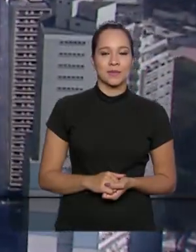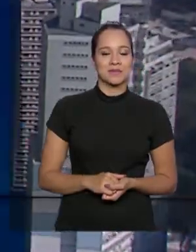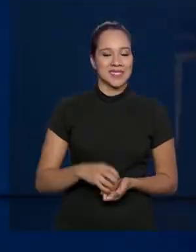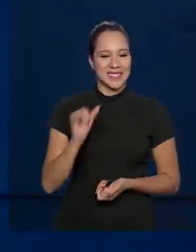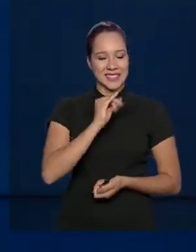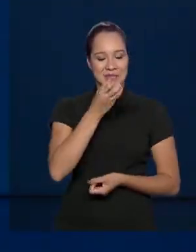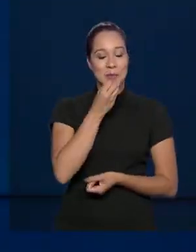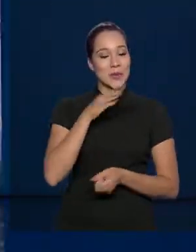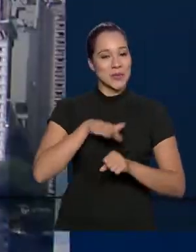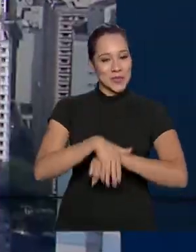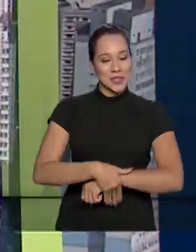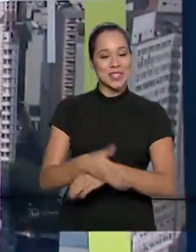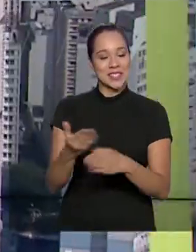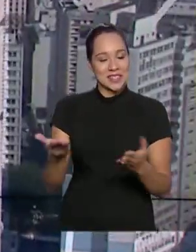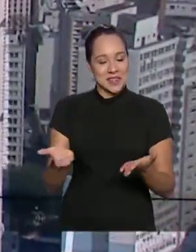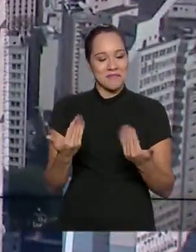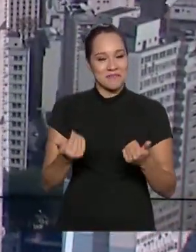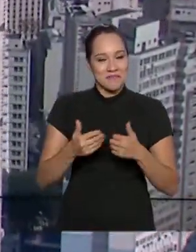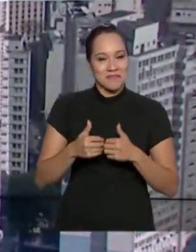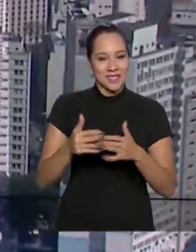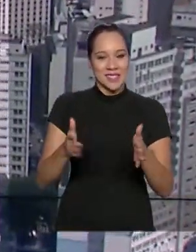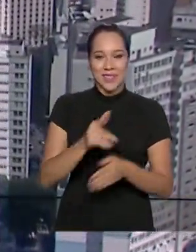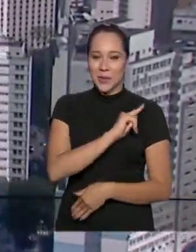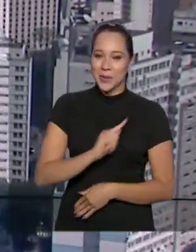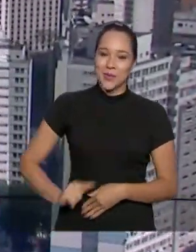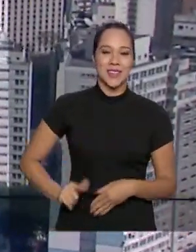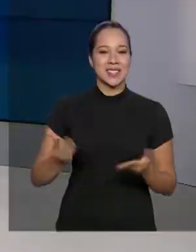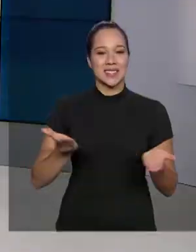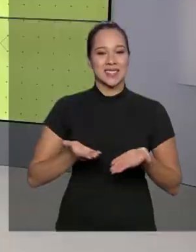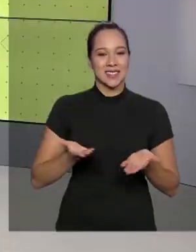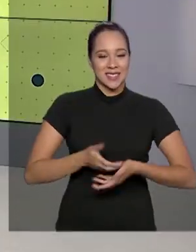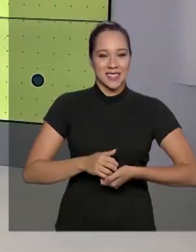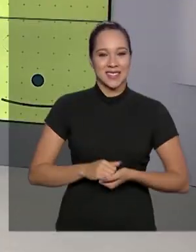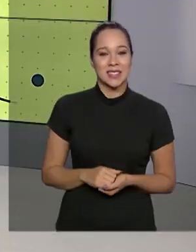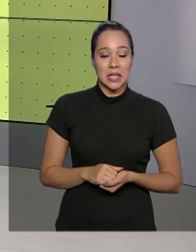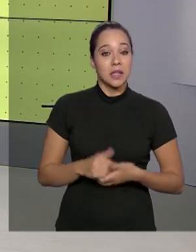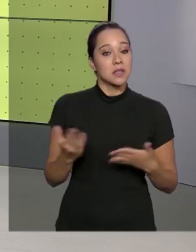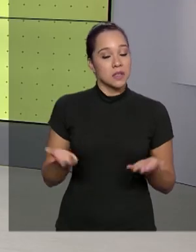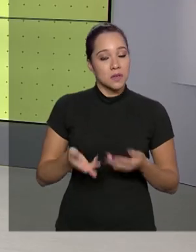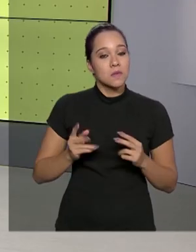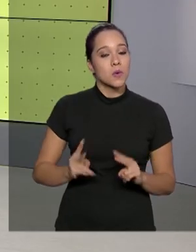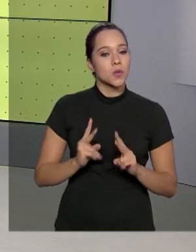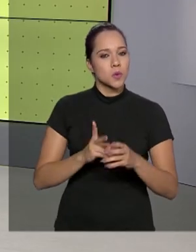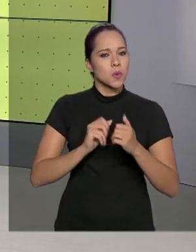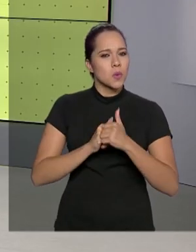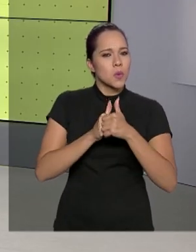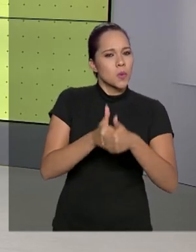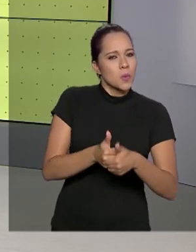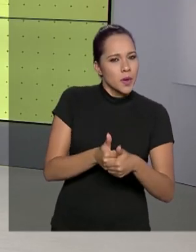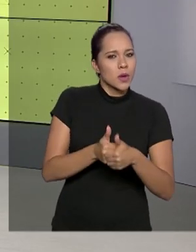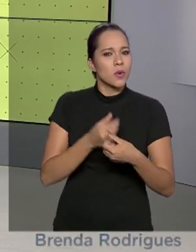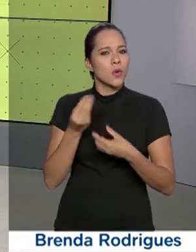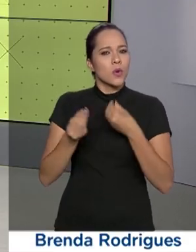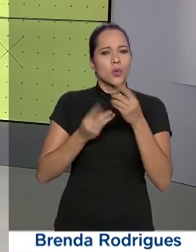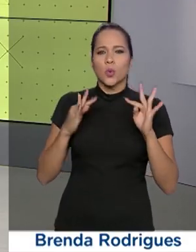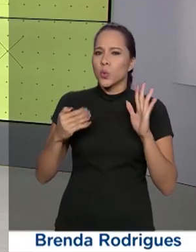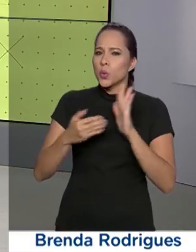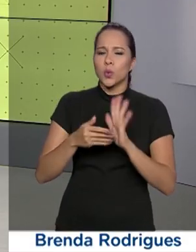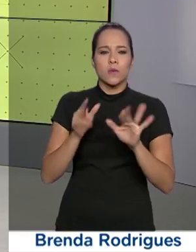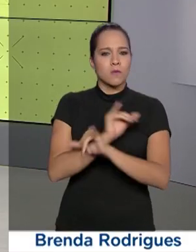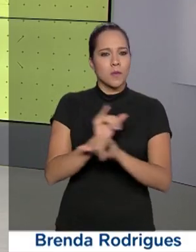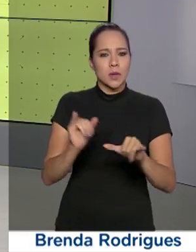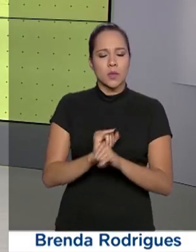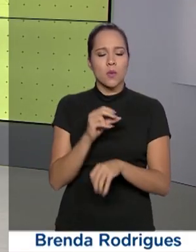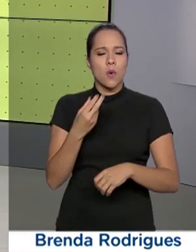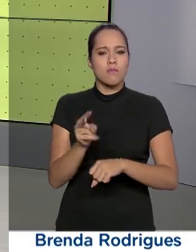Olá, boa noite. Já estamos no ar com mais um Governo Agora. E a gente continua acompanhando de perto todas as informações sobre